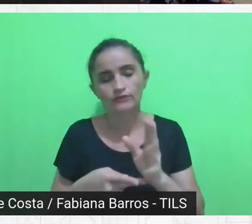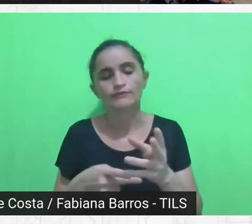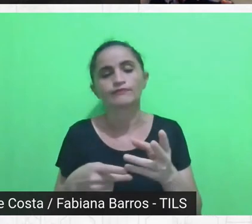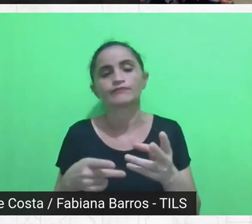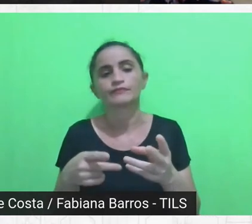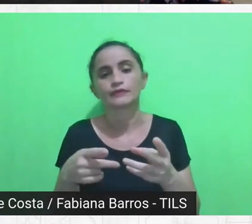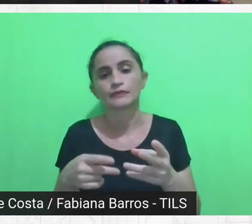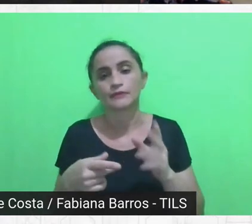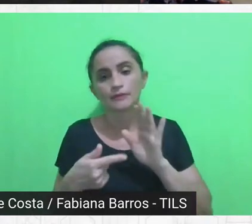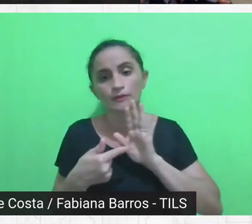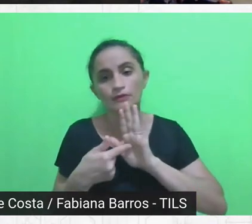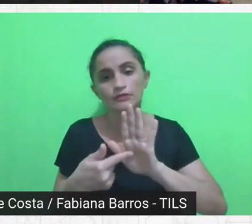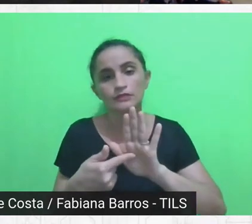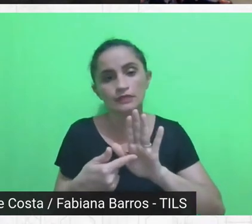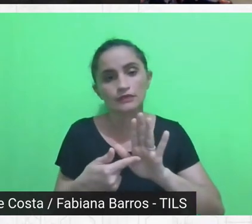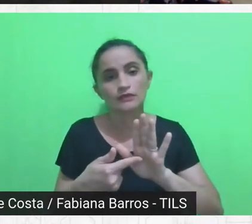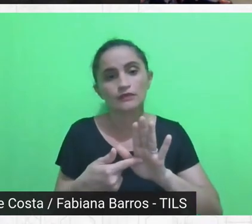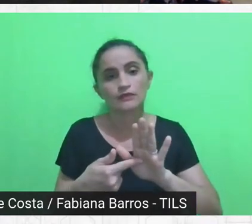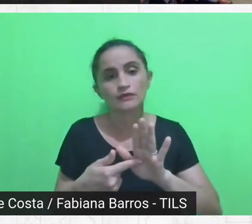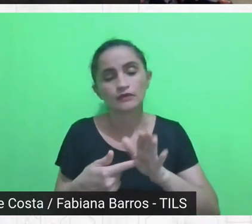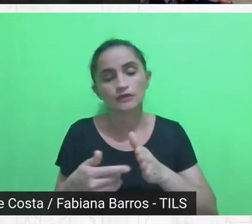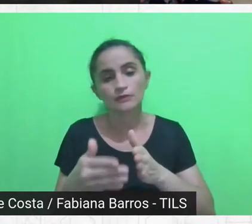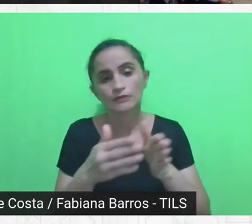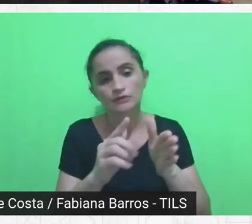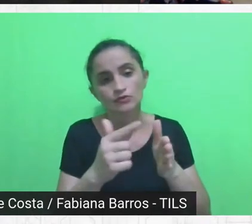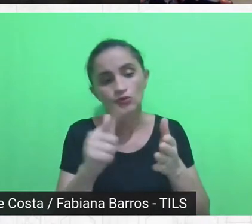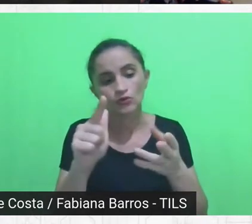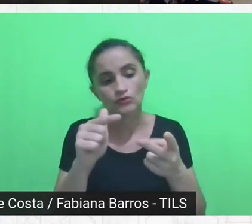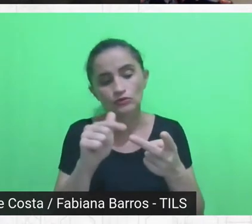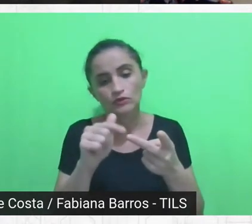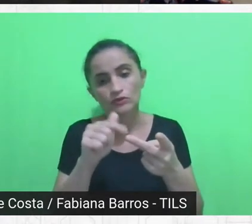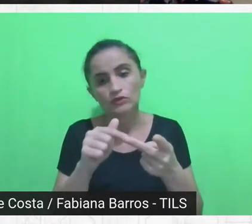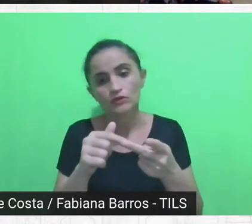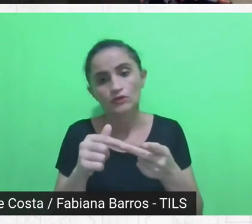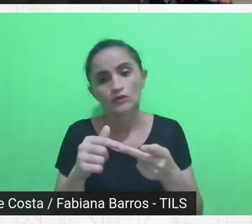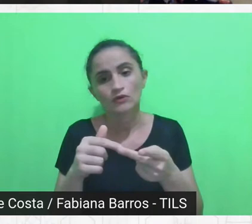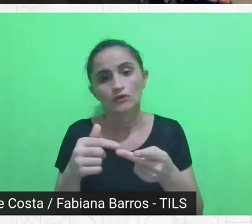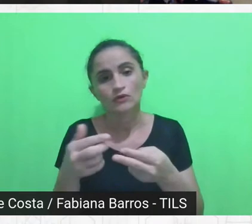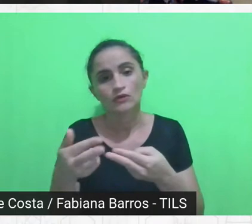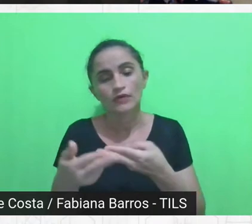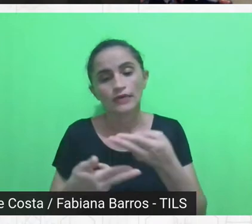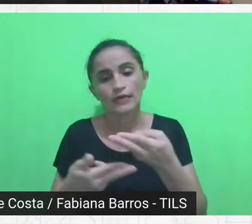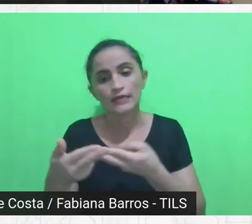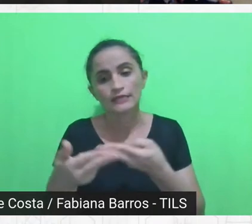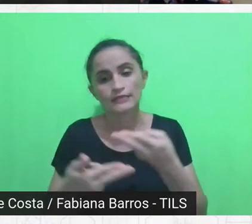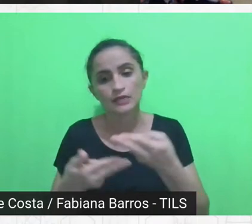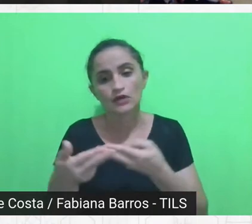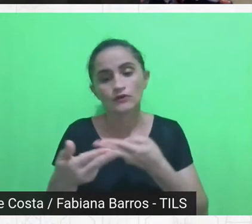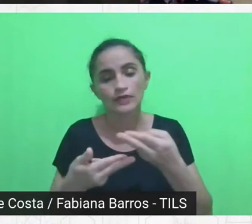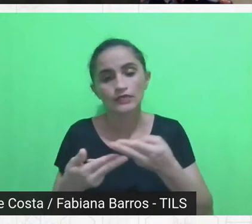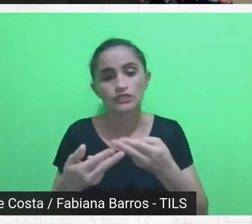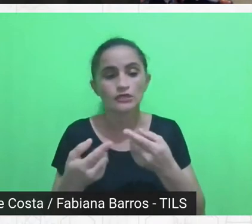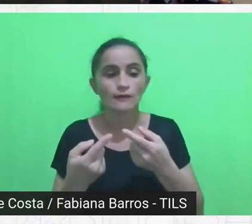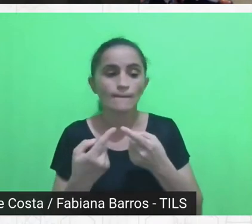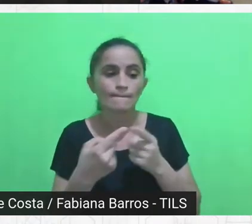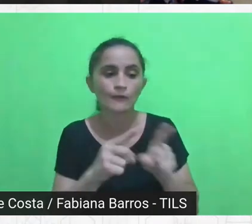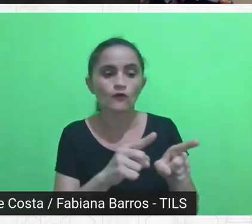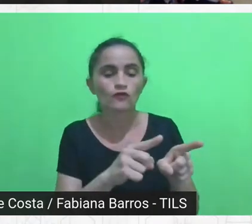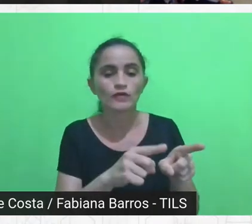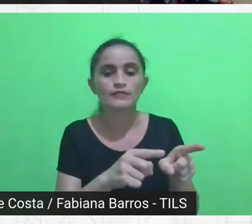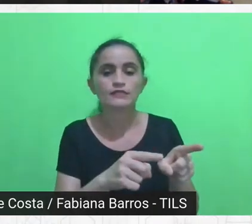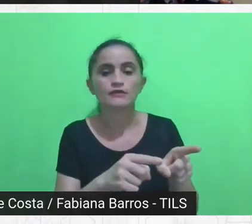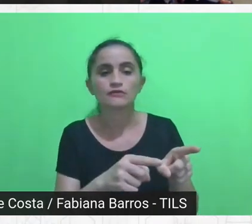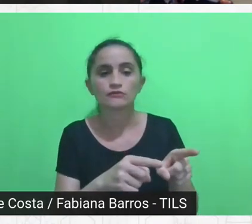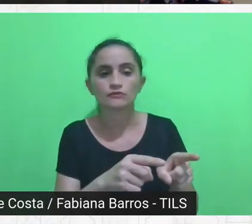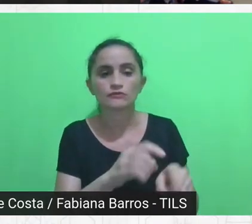outros, a relação conflituosa e contraditória com o Estado, que a Malu colocou como pergunta, ao fim da sua fala, entre